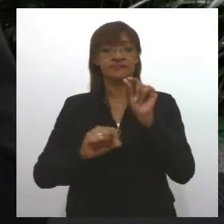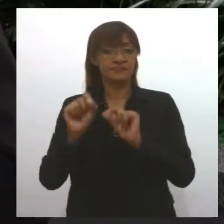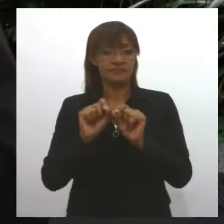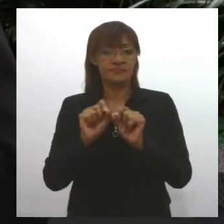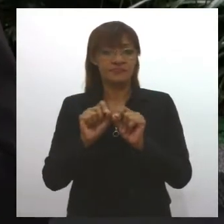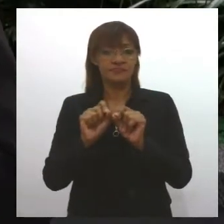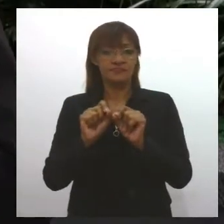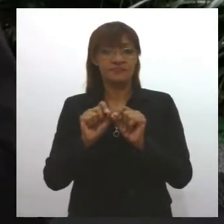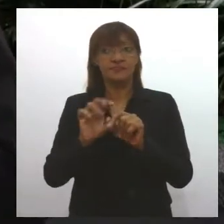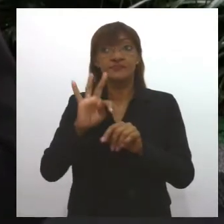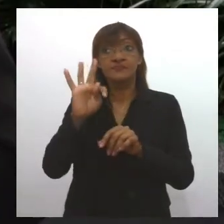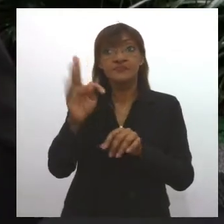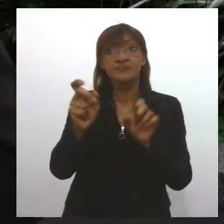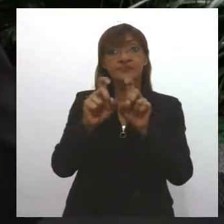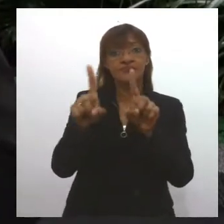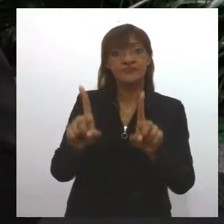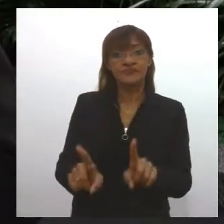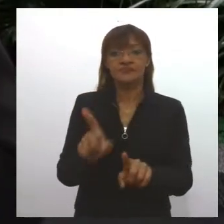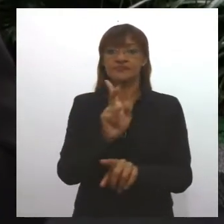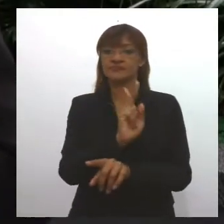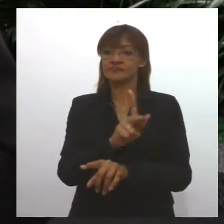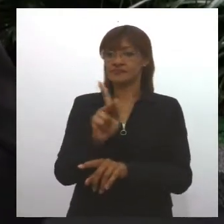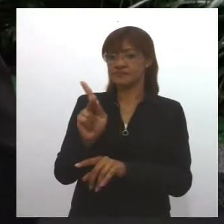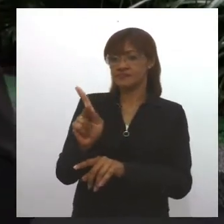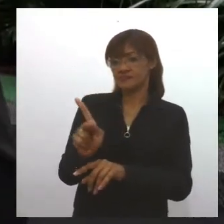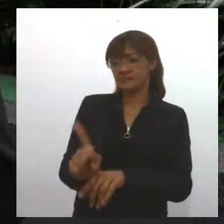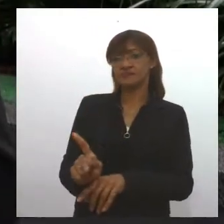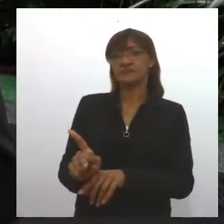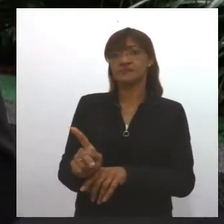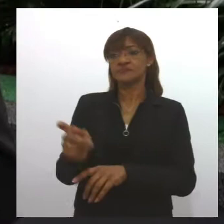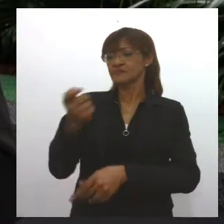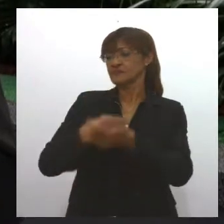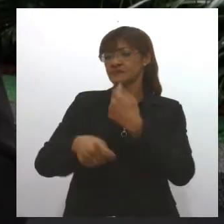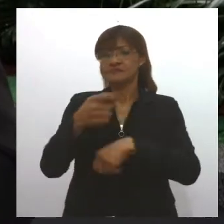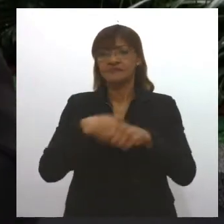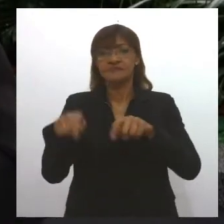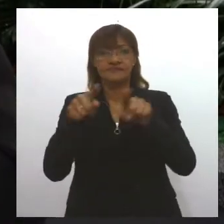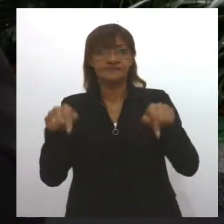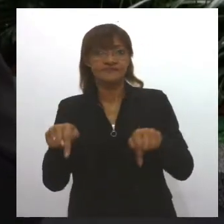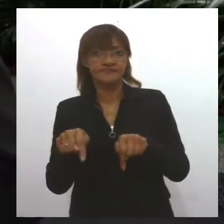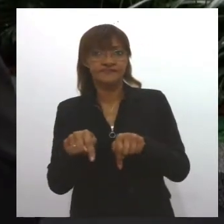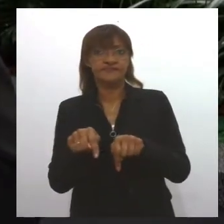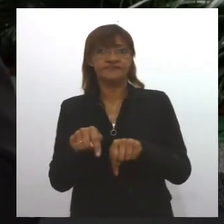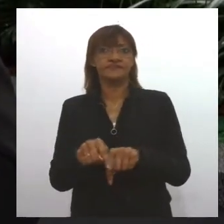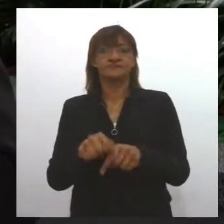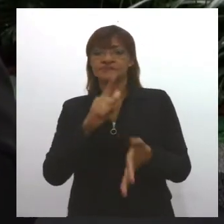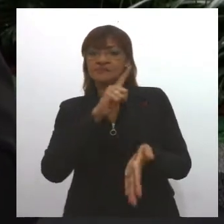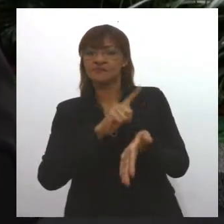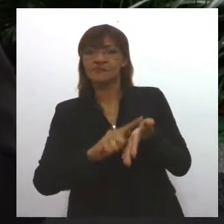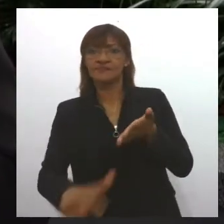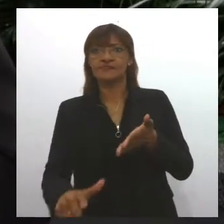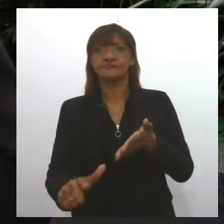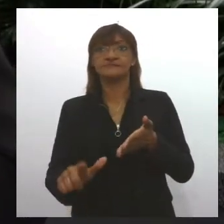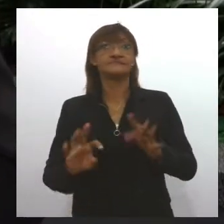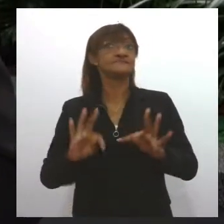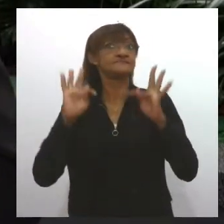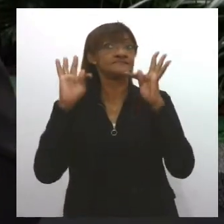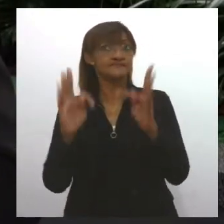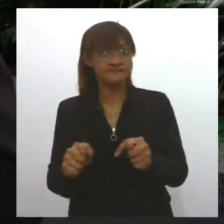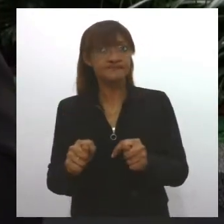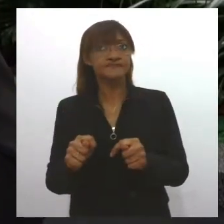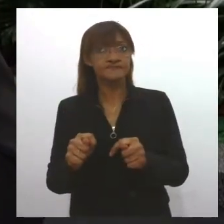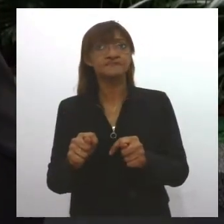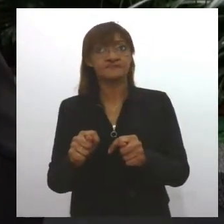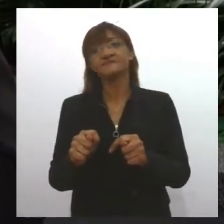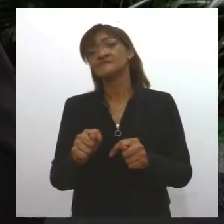Todos os funcionários, professores, pessoal do administrativo, pessoal do serviço geral, reprografia, todos os